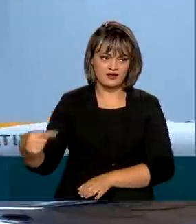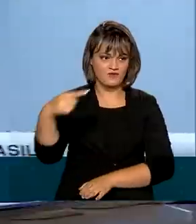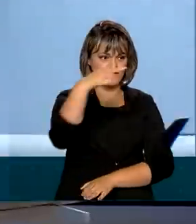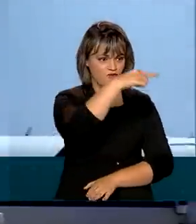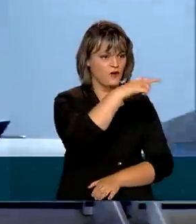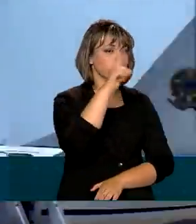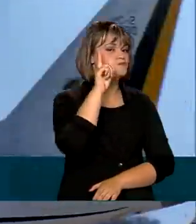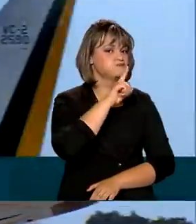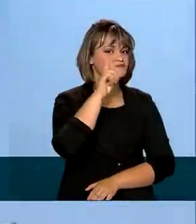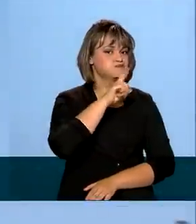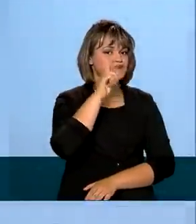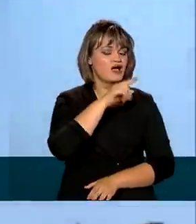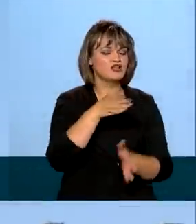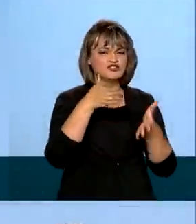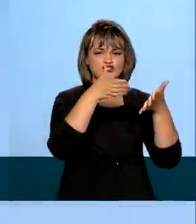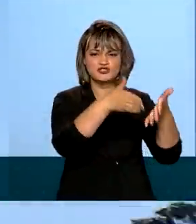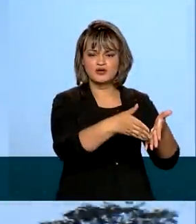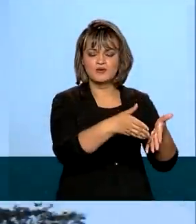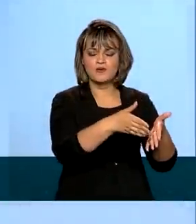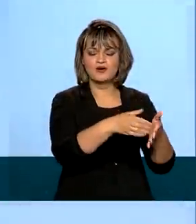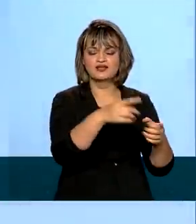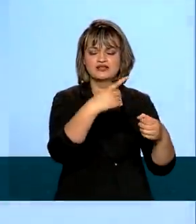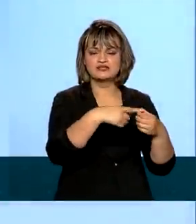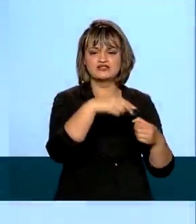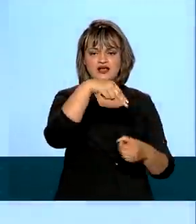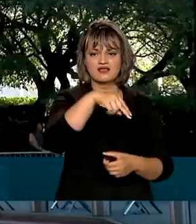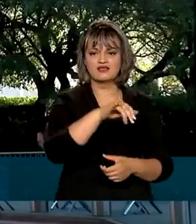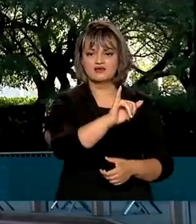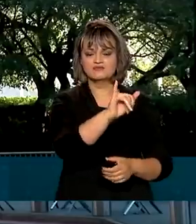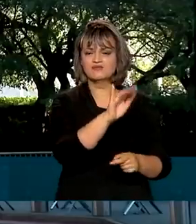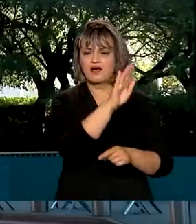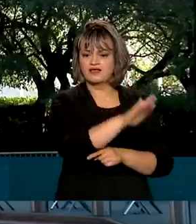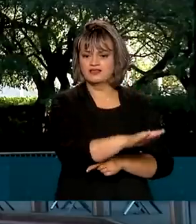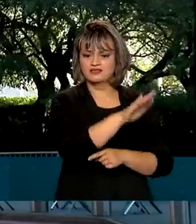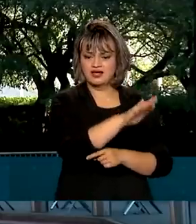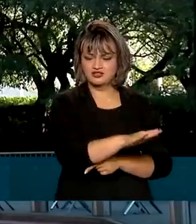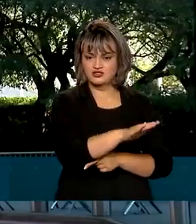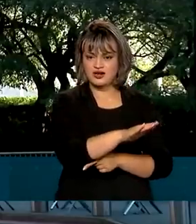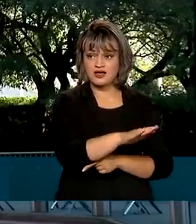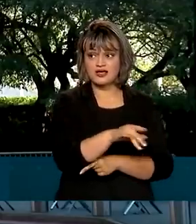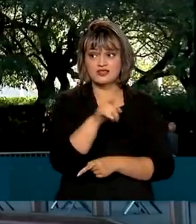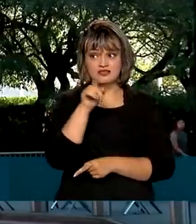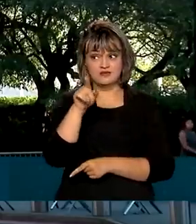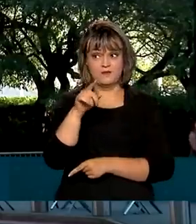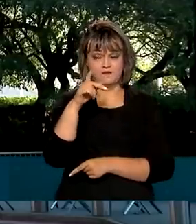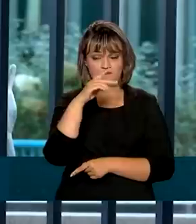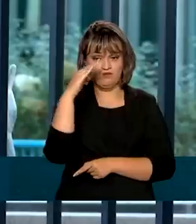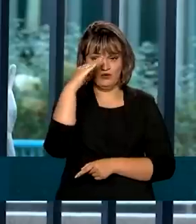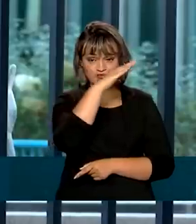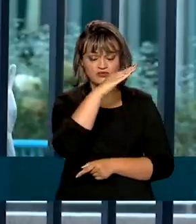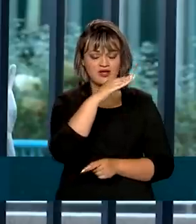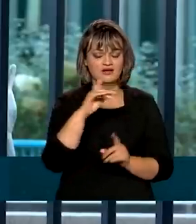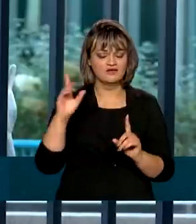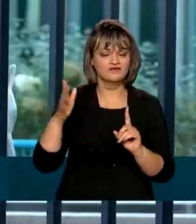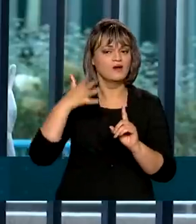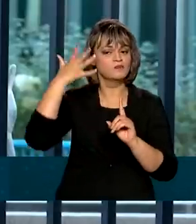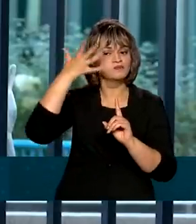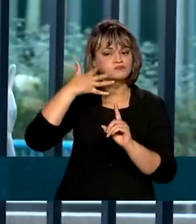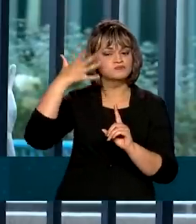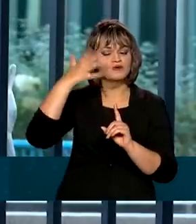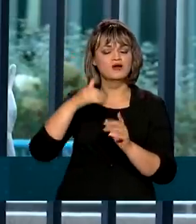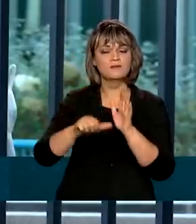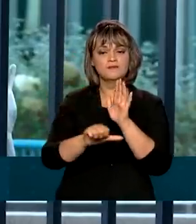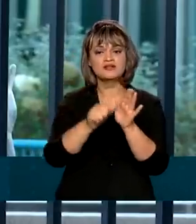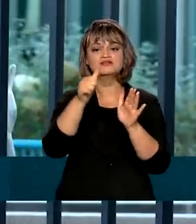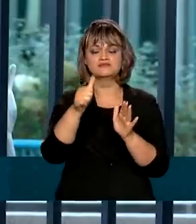chegou aqui em Nova Iorque à tarde. Tradicionalmente, cabe ao presidente do Brasil fazer o discurso de abertura